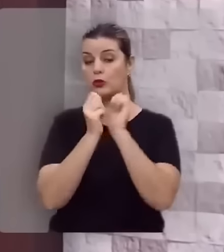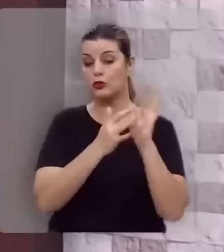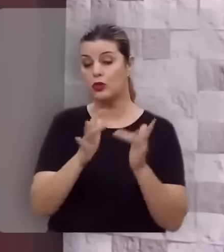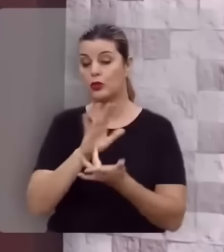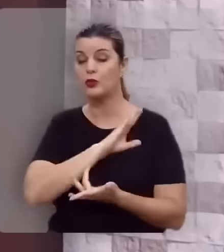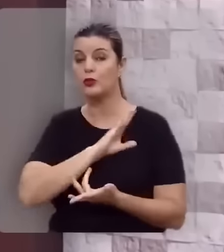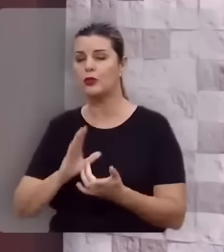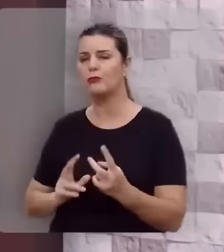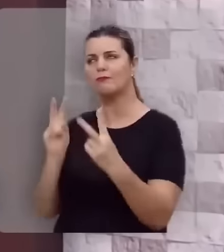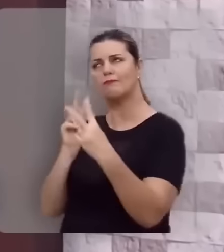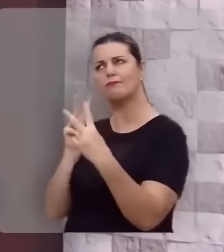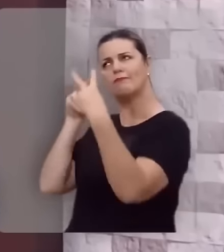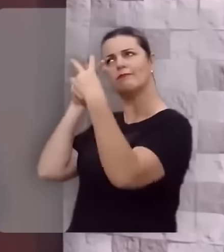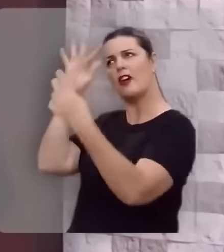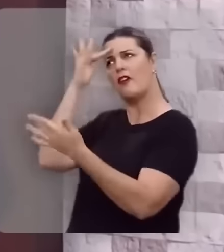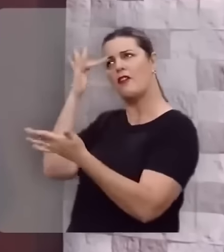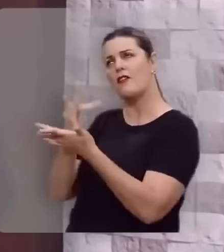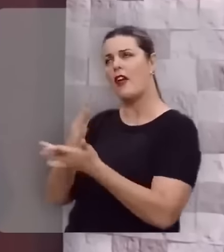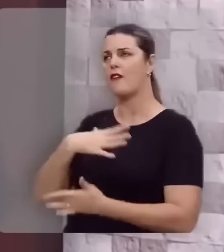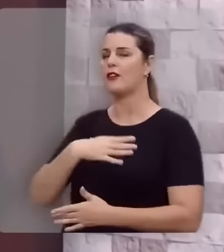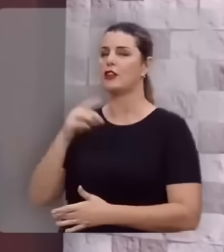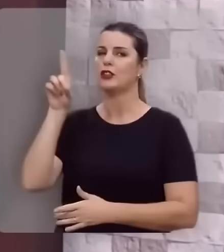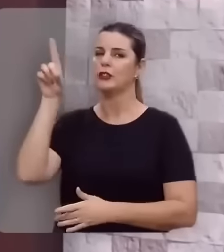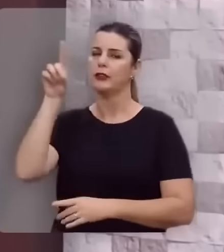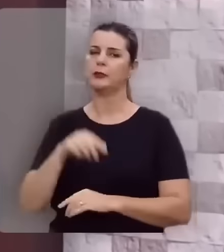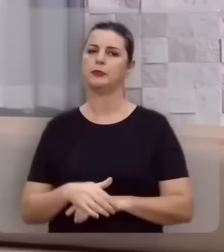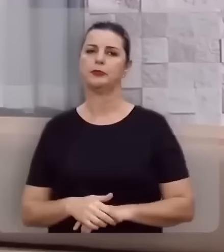e a sua fé viva no Filho de Deus.